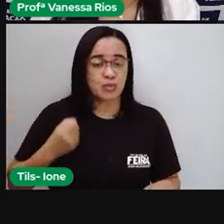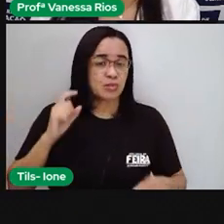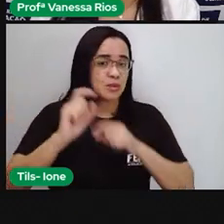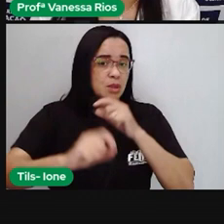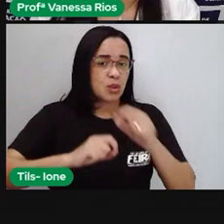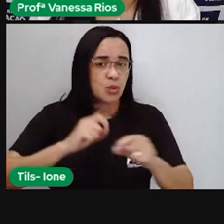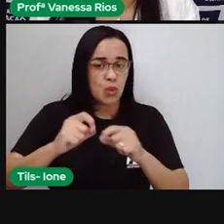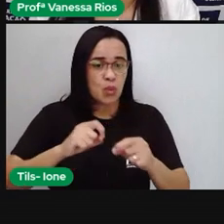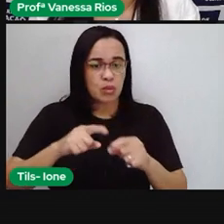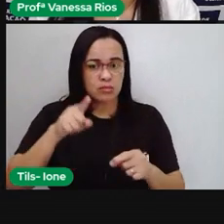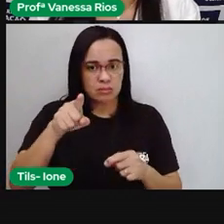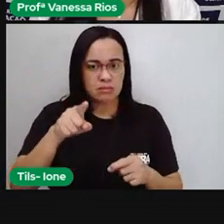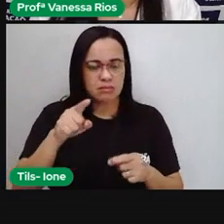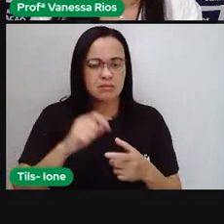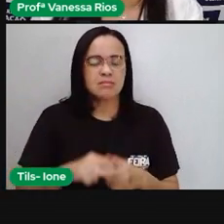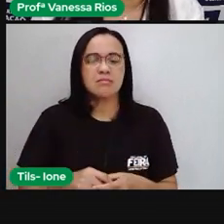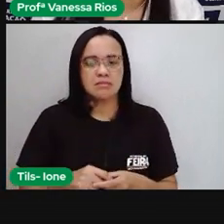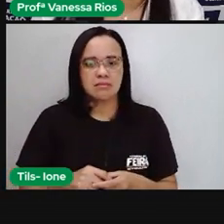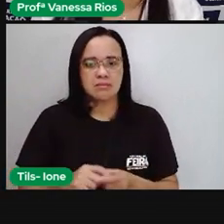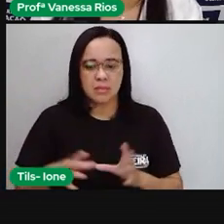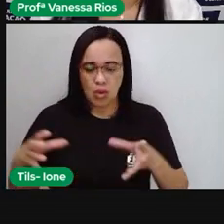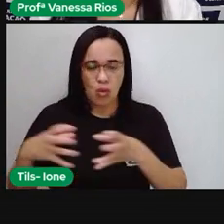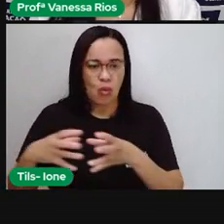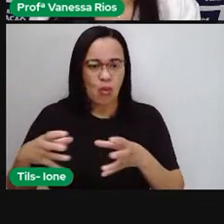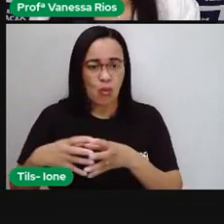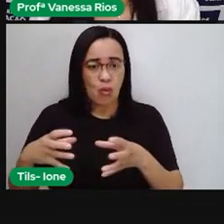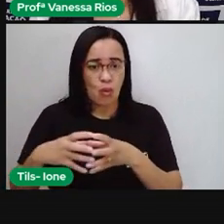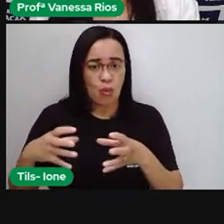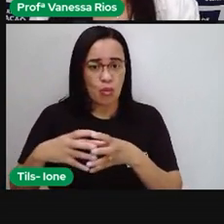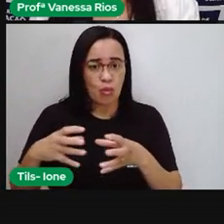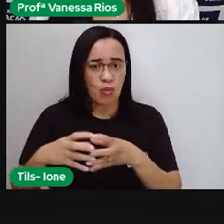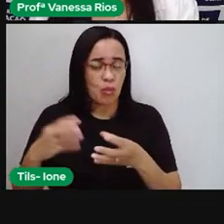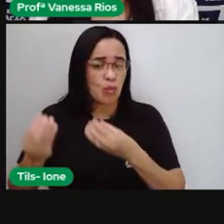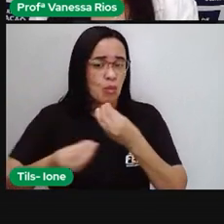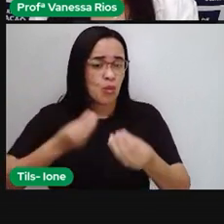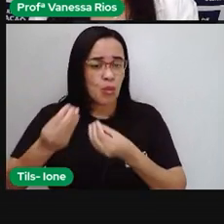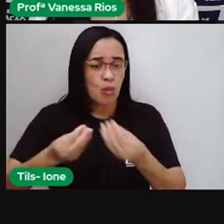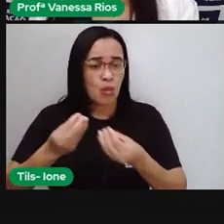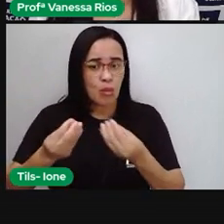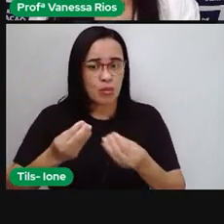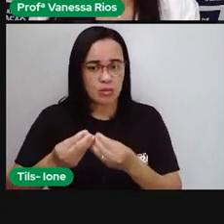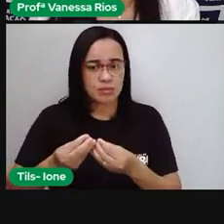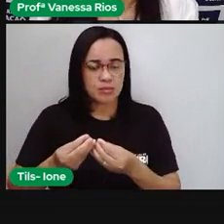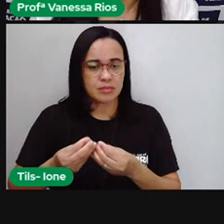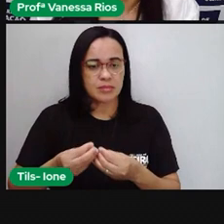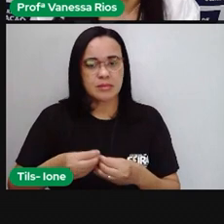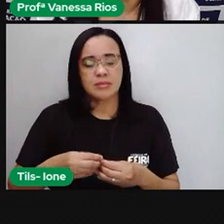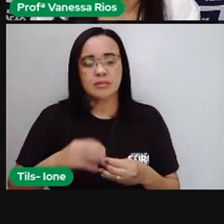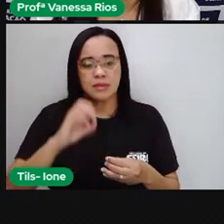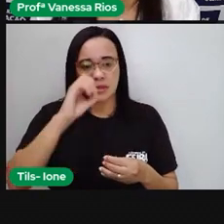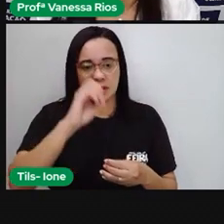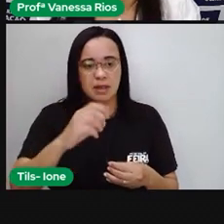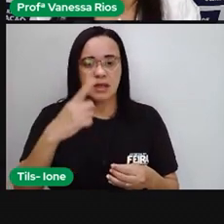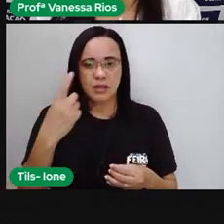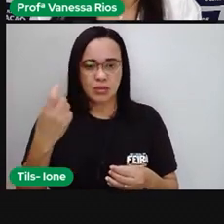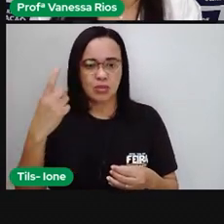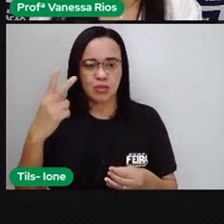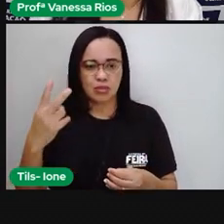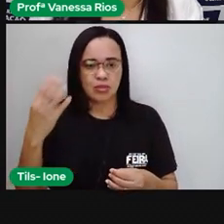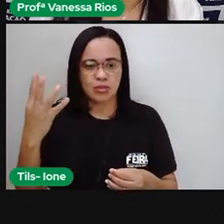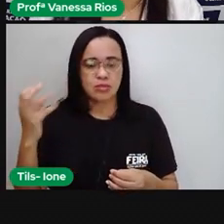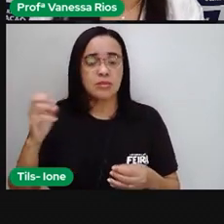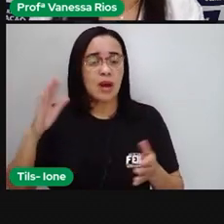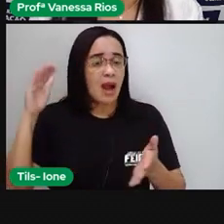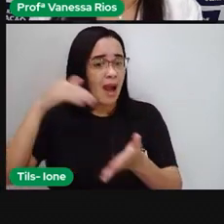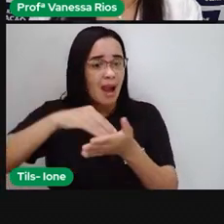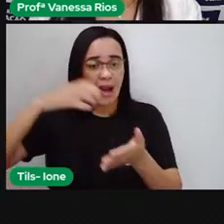números reais, né? Como a gente percebe aí, a própria colocou aí até o nove, que são os algarismos existentes. E a partir